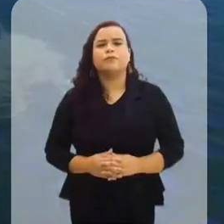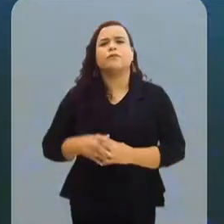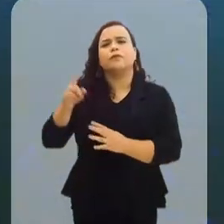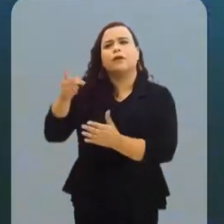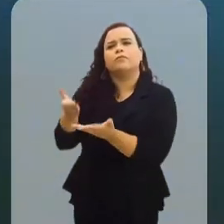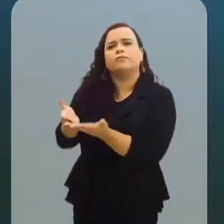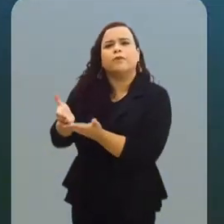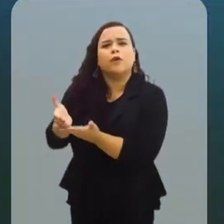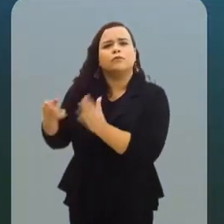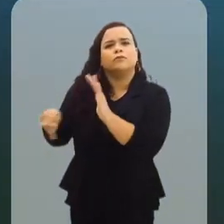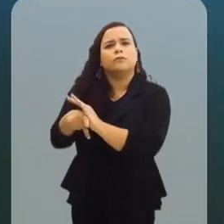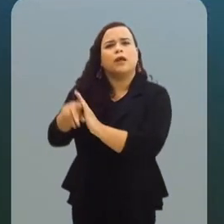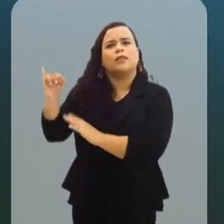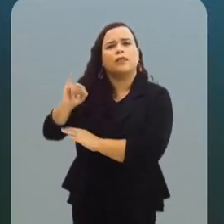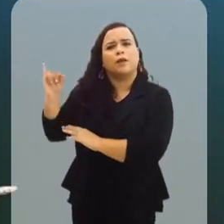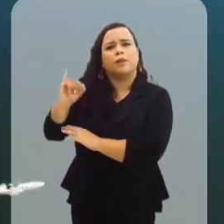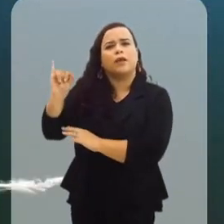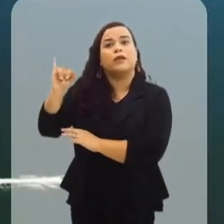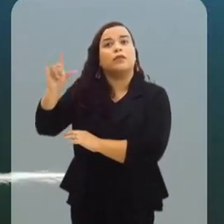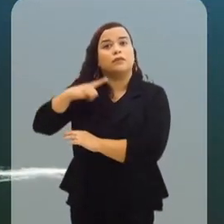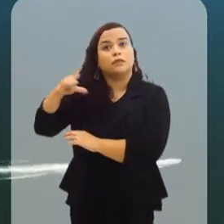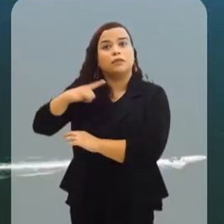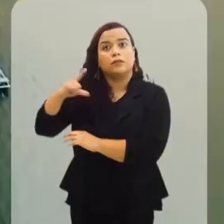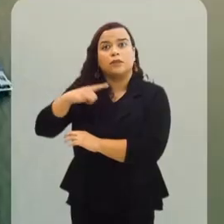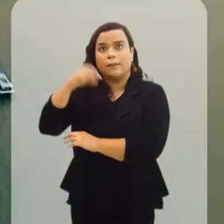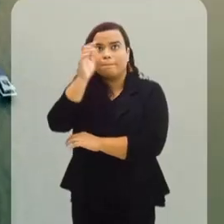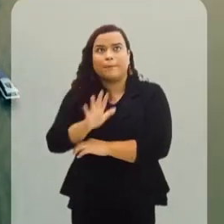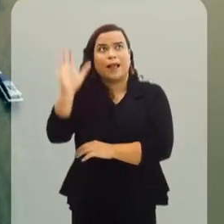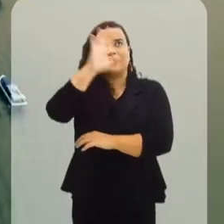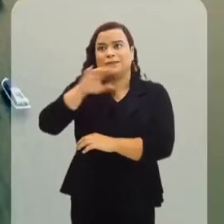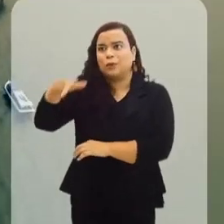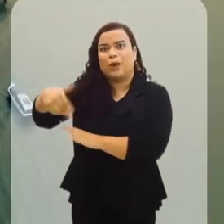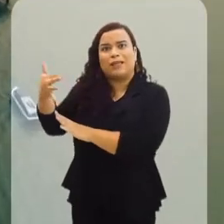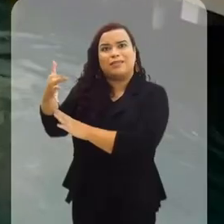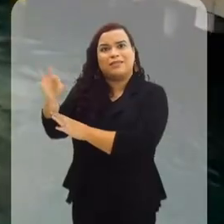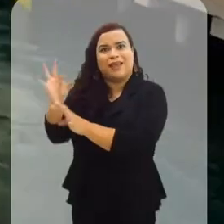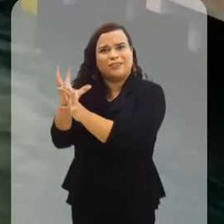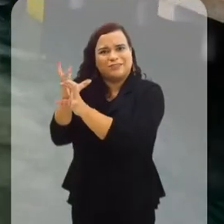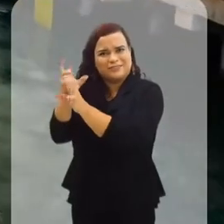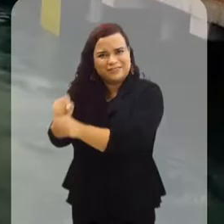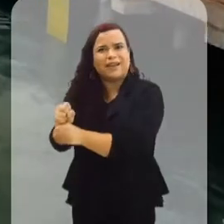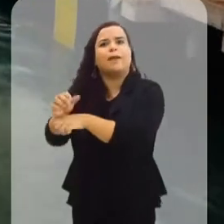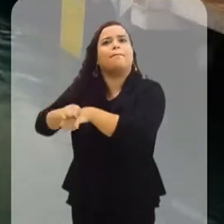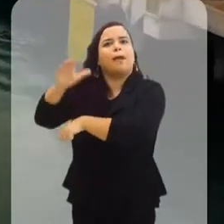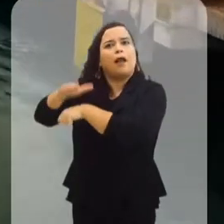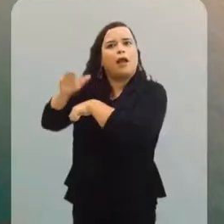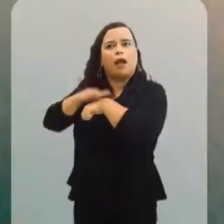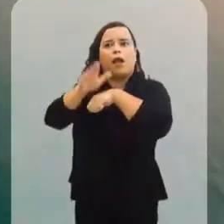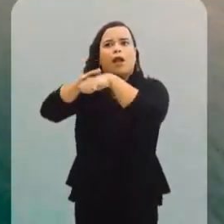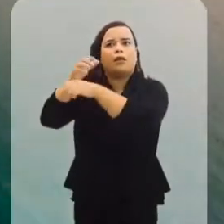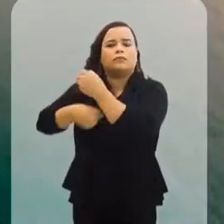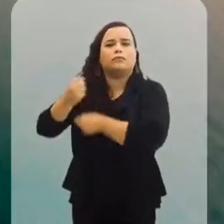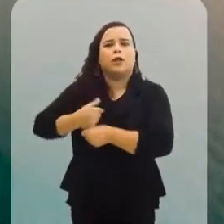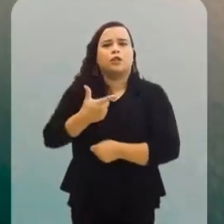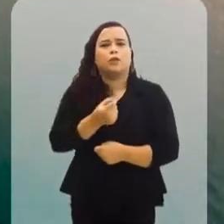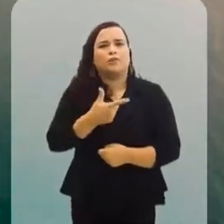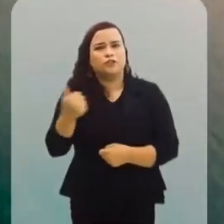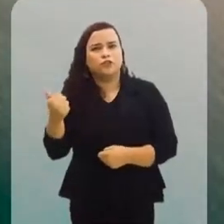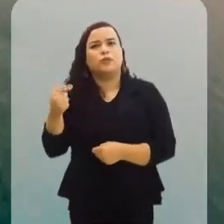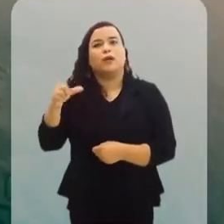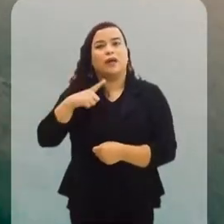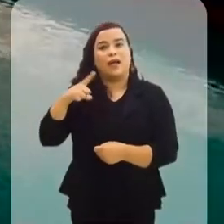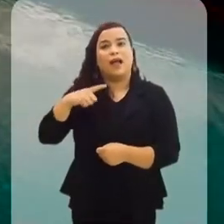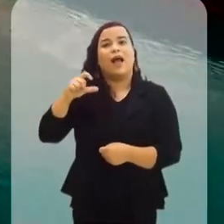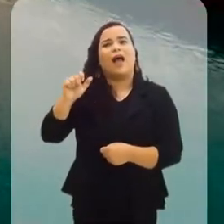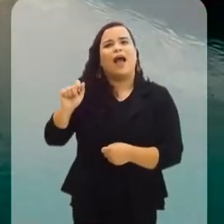O Porto de Itaguaí está entre os dez maiores portos brasileiros. Em 2021, segundo a Agência Nacional de